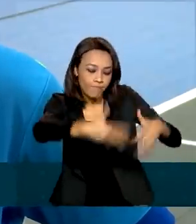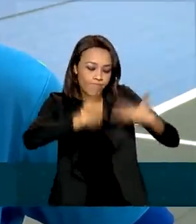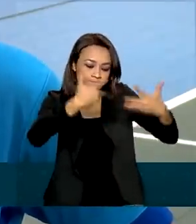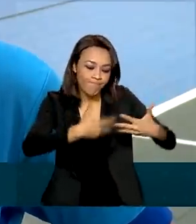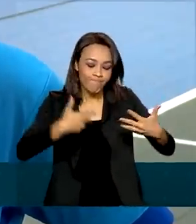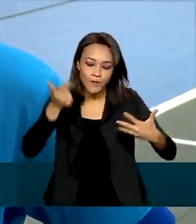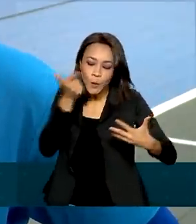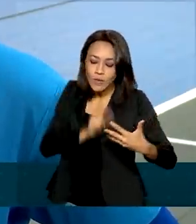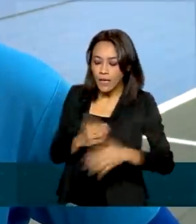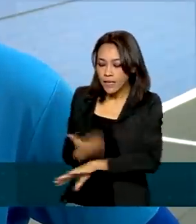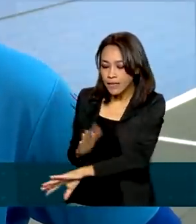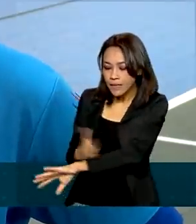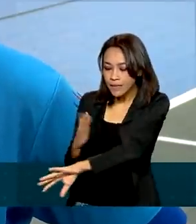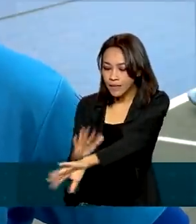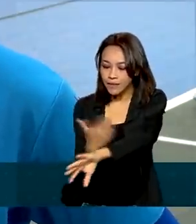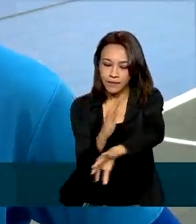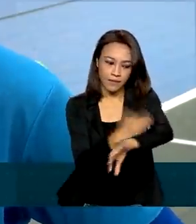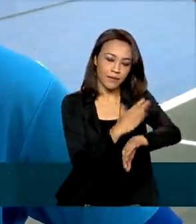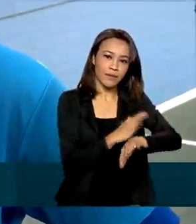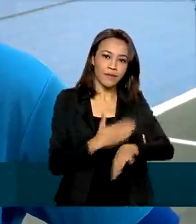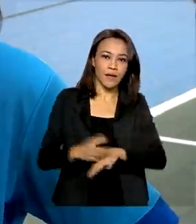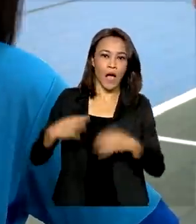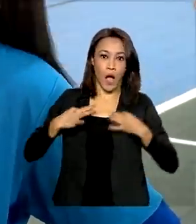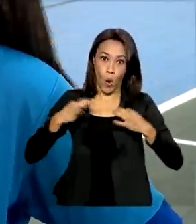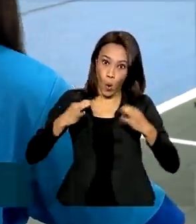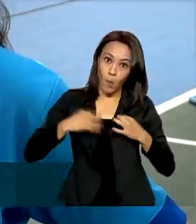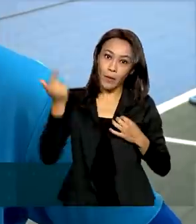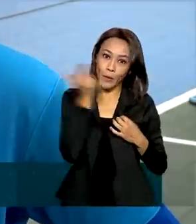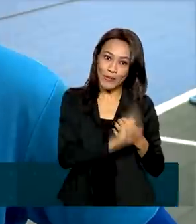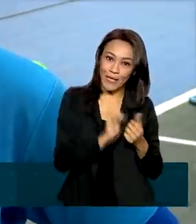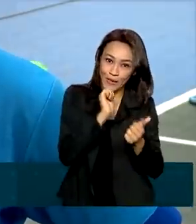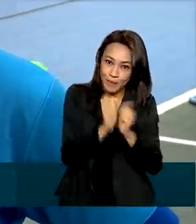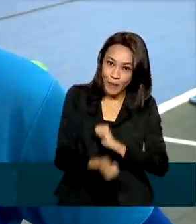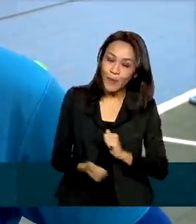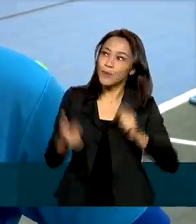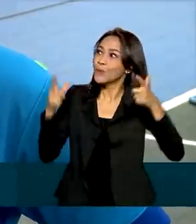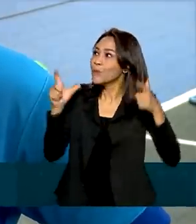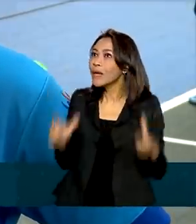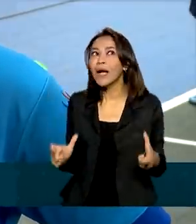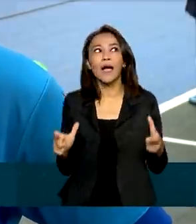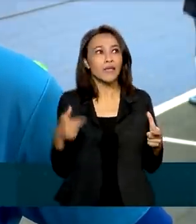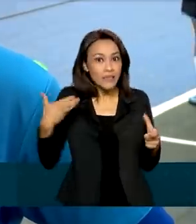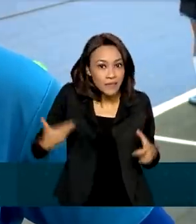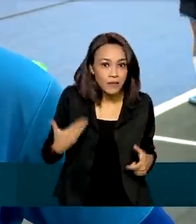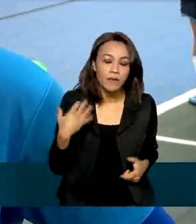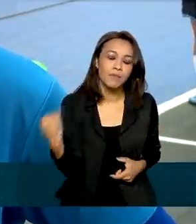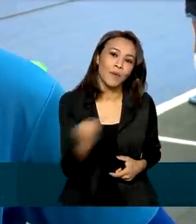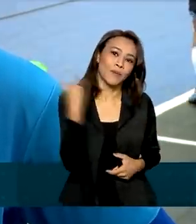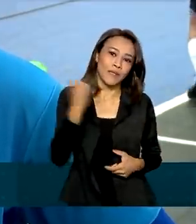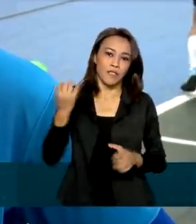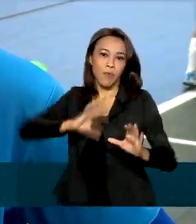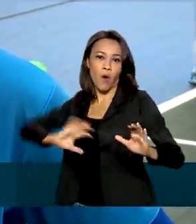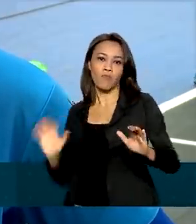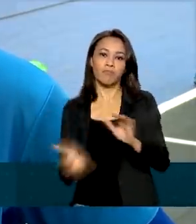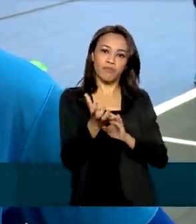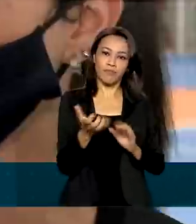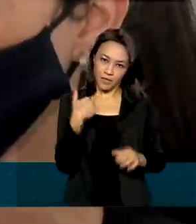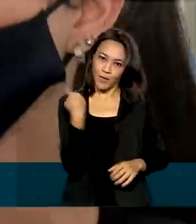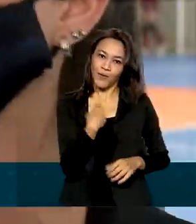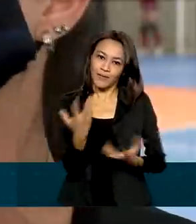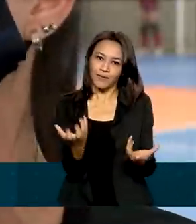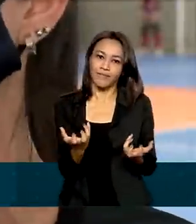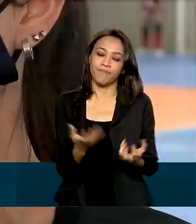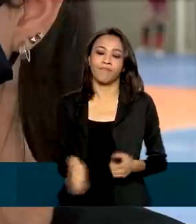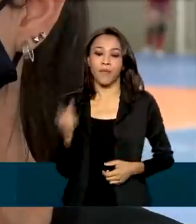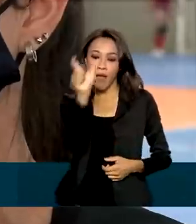treinar, os nossos lanches, uniformes, espaço, estrutura, isso é uma importância para o futsal de alto rendimento, que é o que a gente vem buscando.